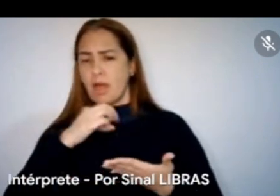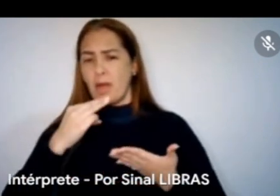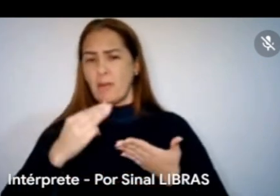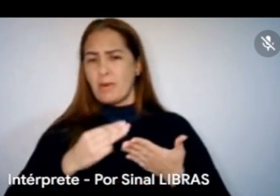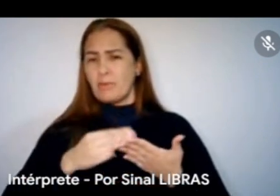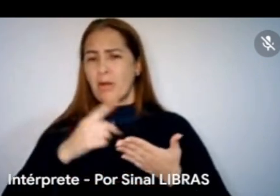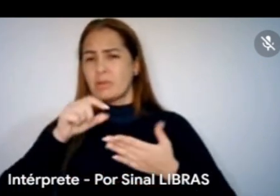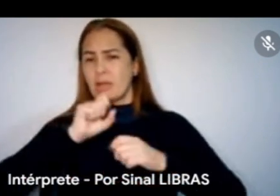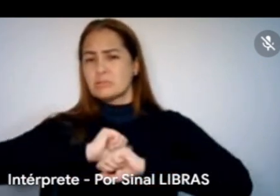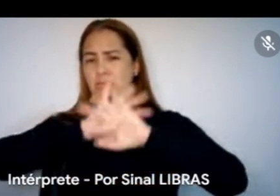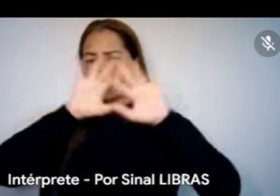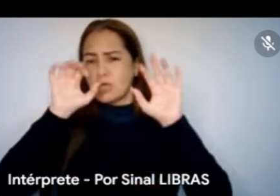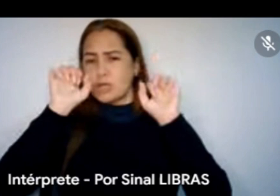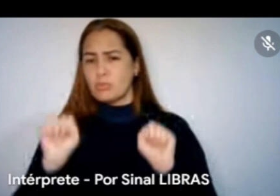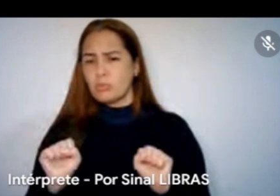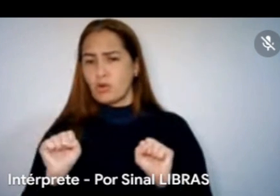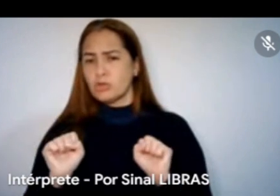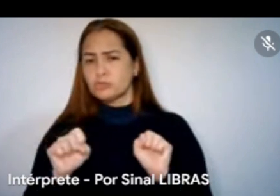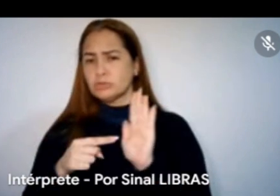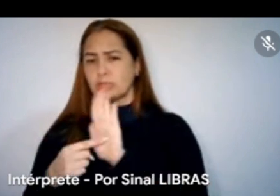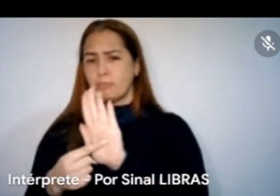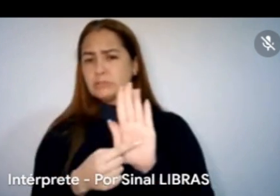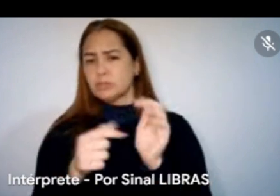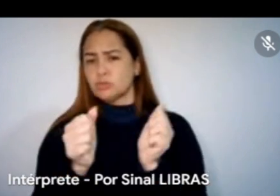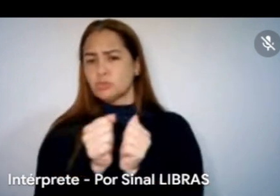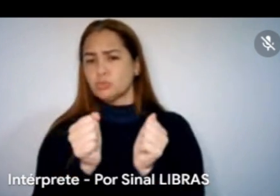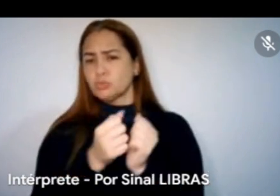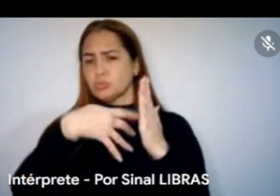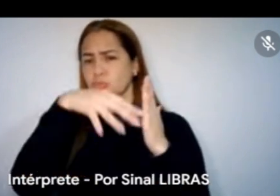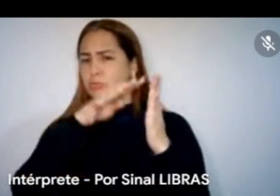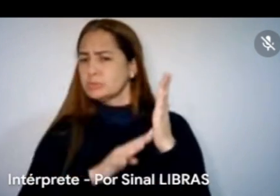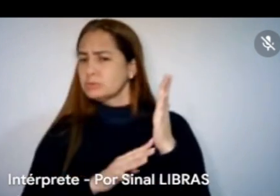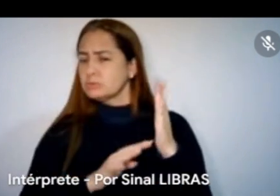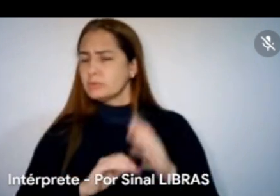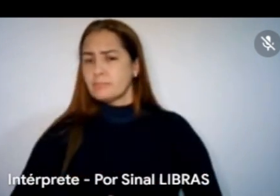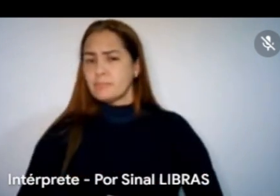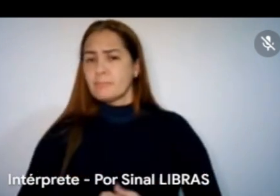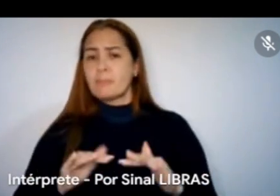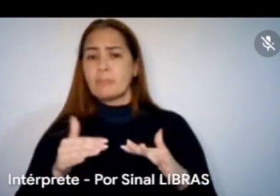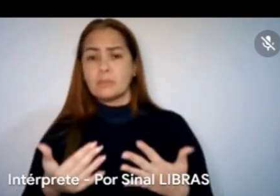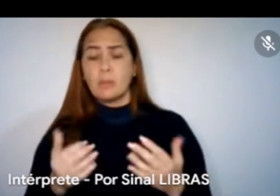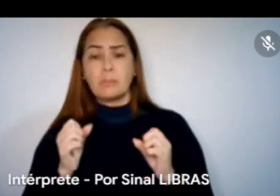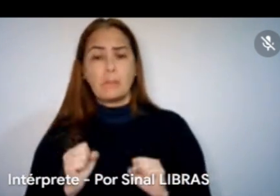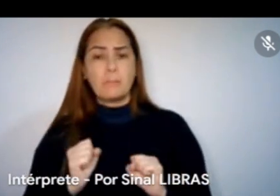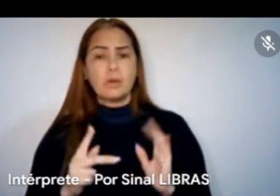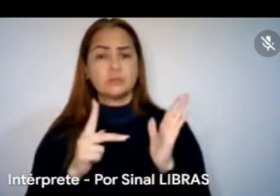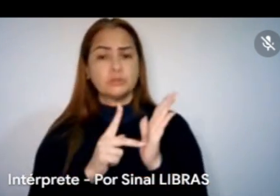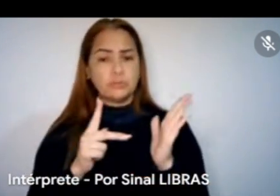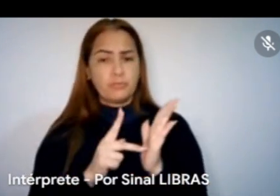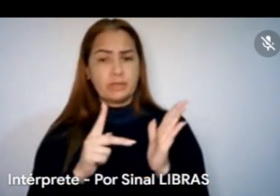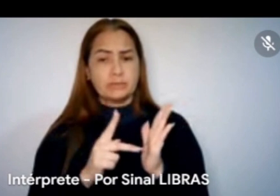poderia ser exibida aqui com a tabela. Acredito que as coisas elas precisam ser explicadas, introduzidas, para que a gente possa realmente desenvolver um